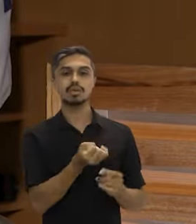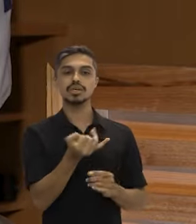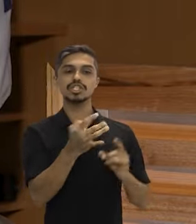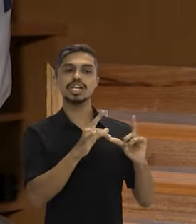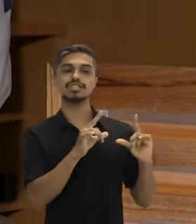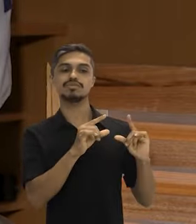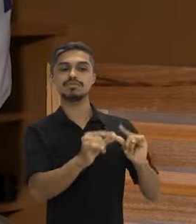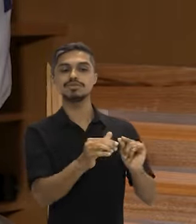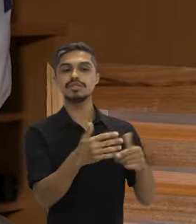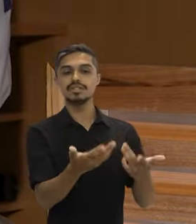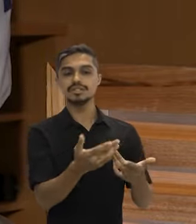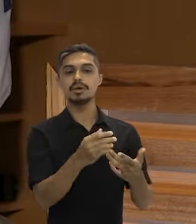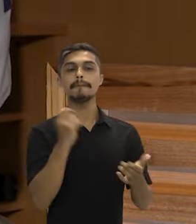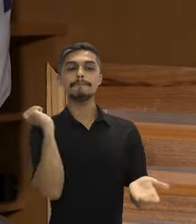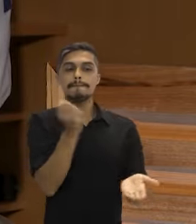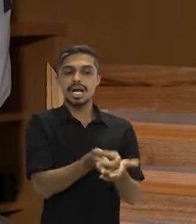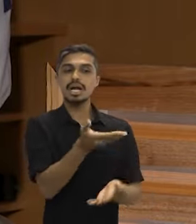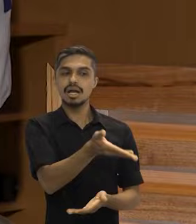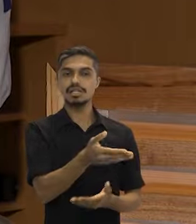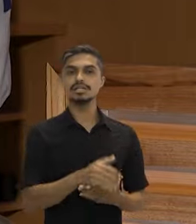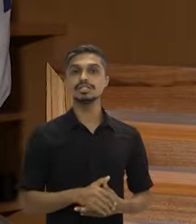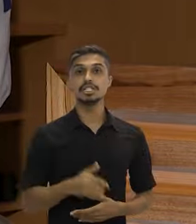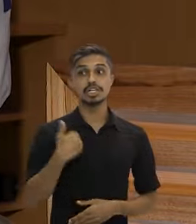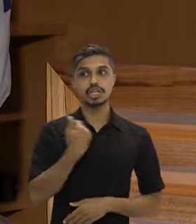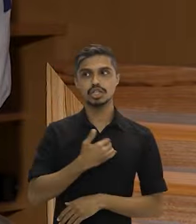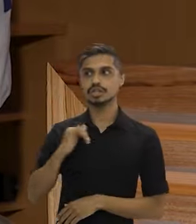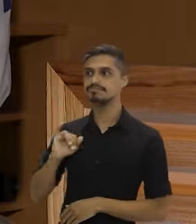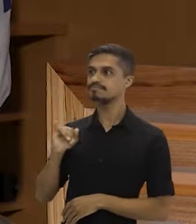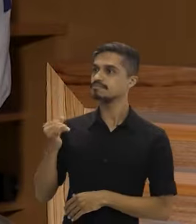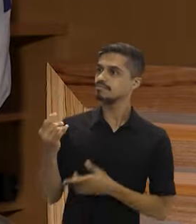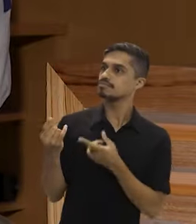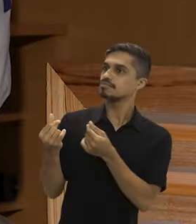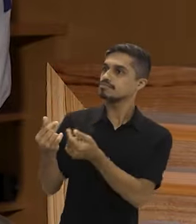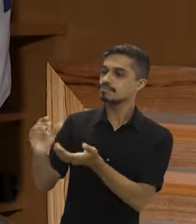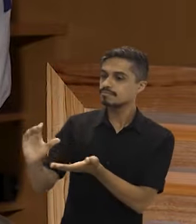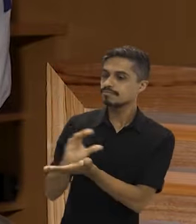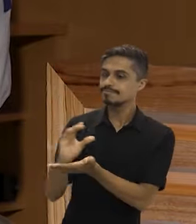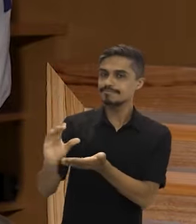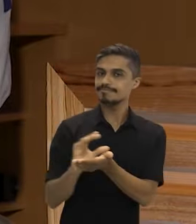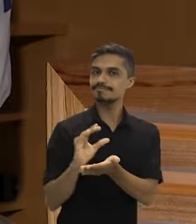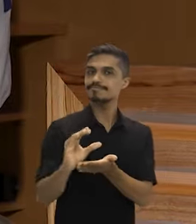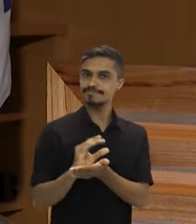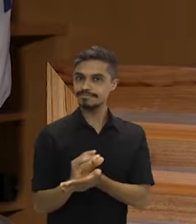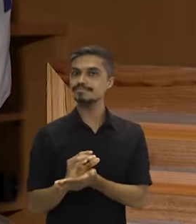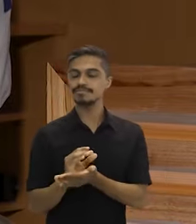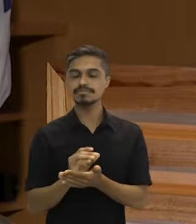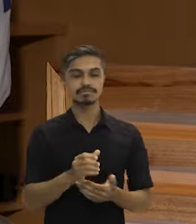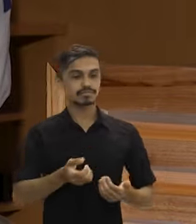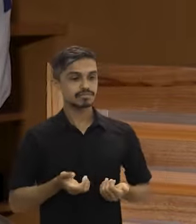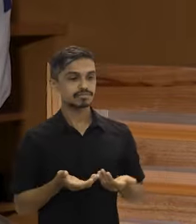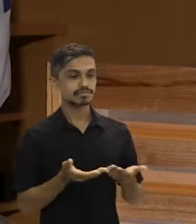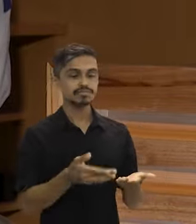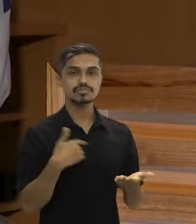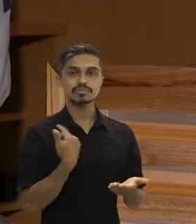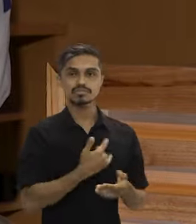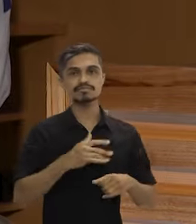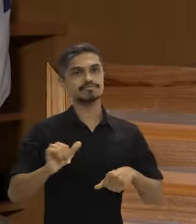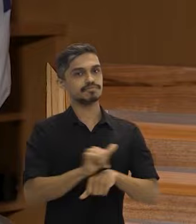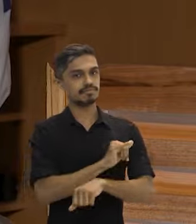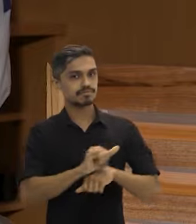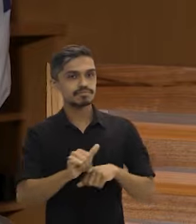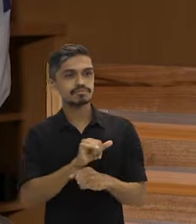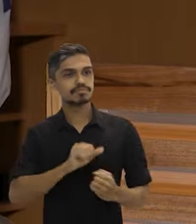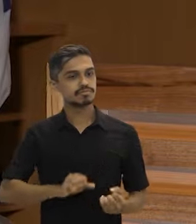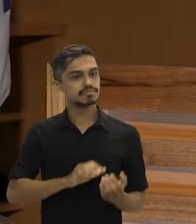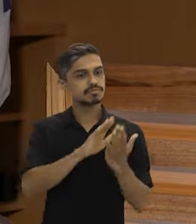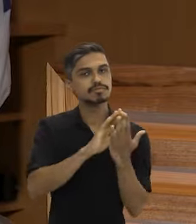nós vamos pagar por esses resultados. E nós usamos os recursos que nós estamos recebendo para continuar com a